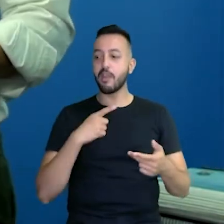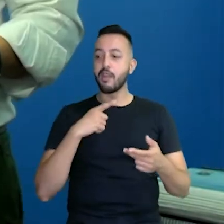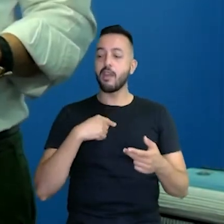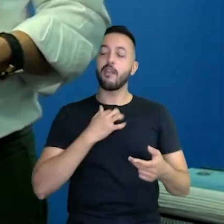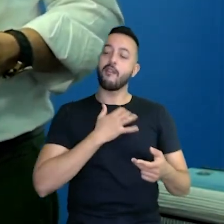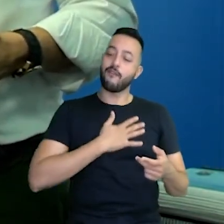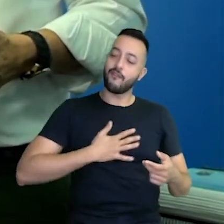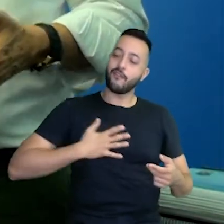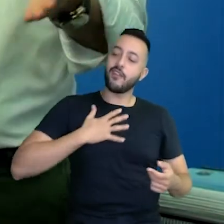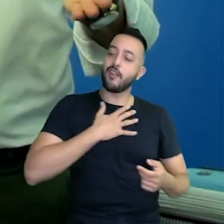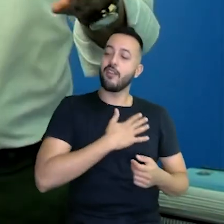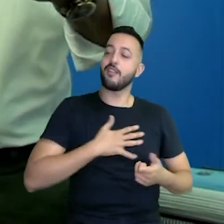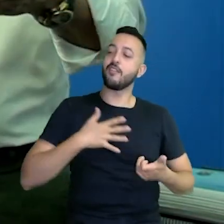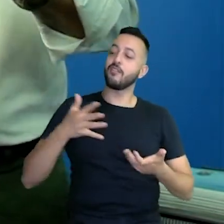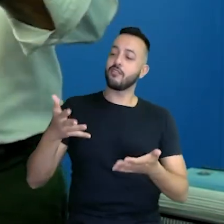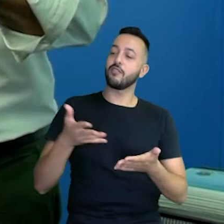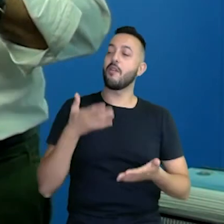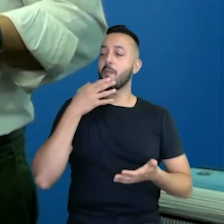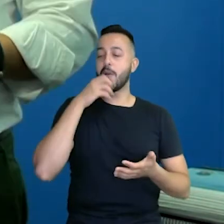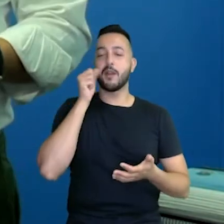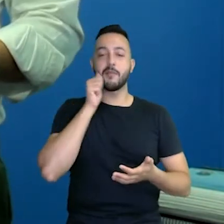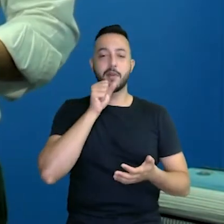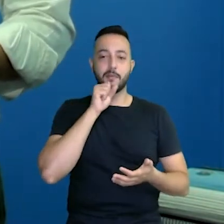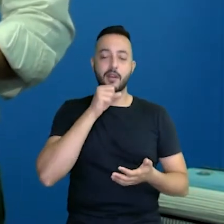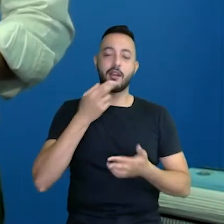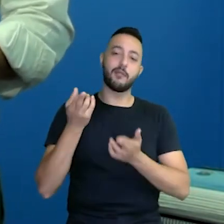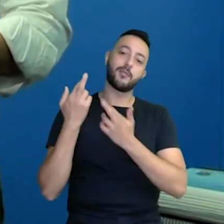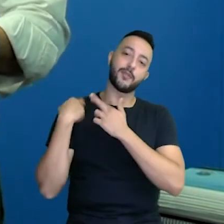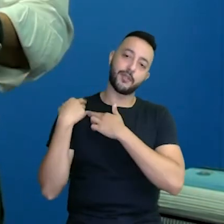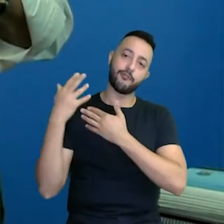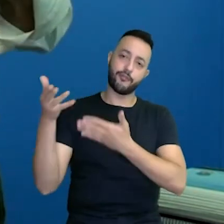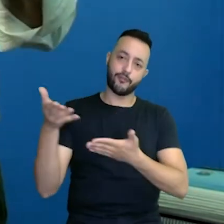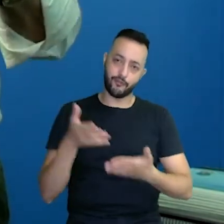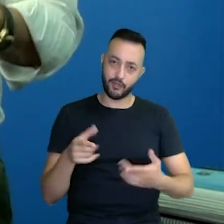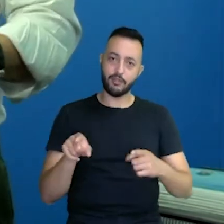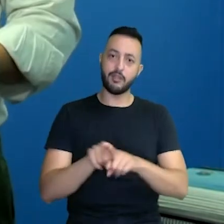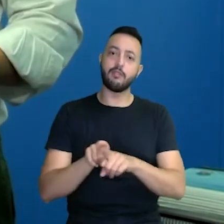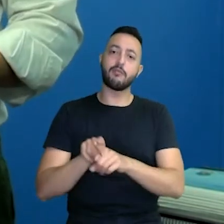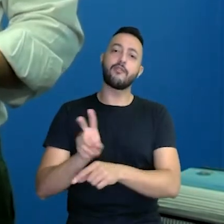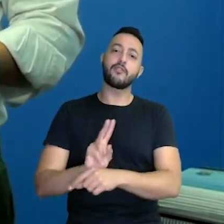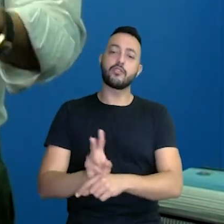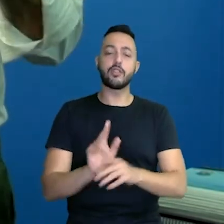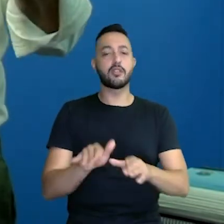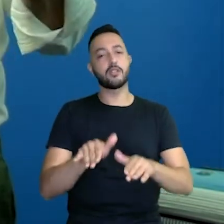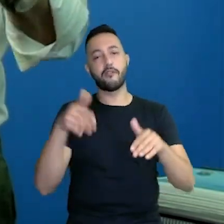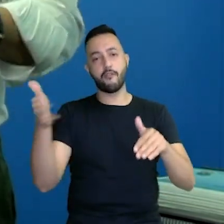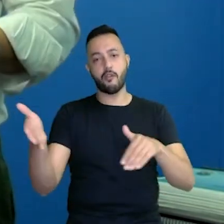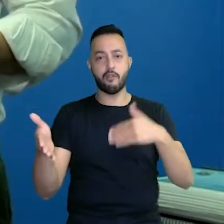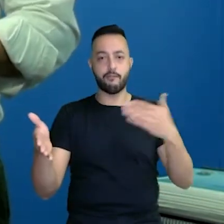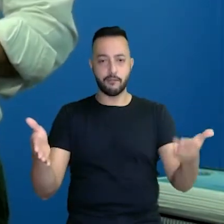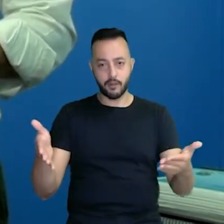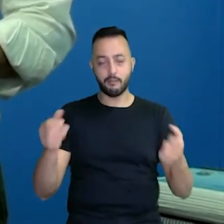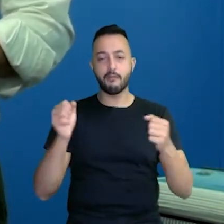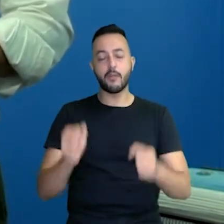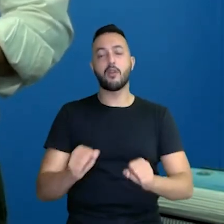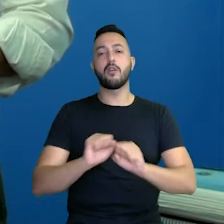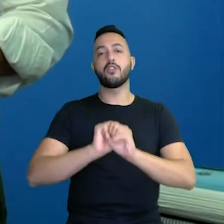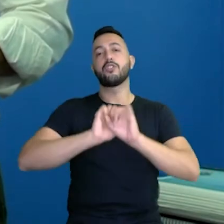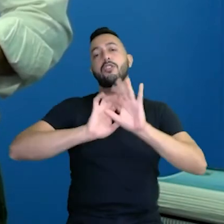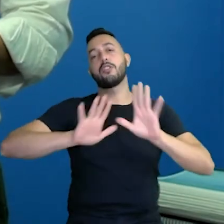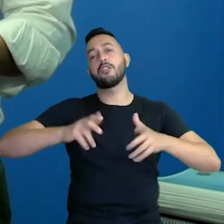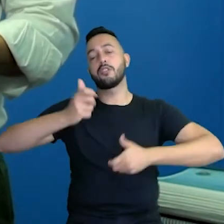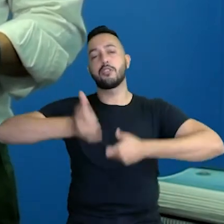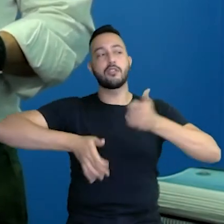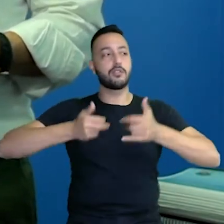o prazer de recebê-los, pai, mãe responsável, e órgãos fiscalizadores externos para esclarecermos